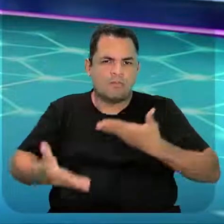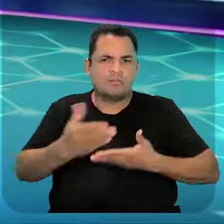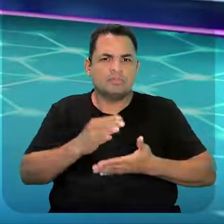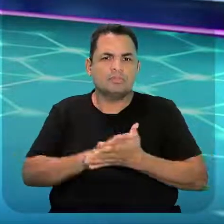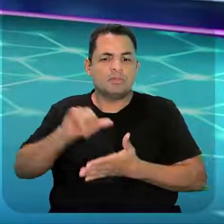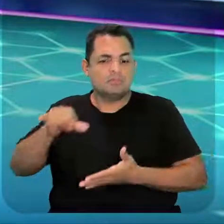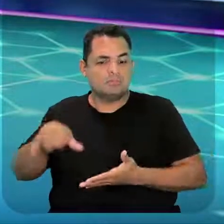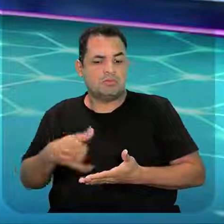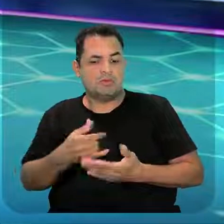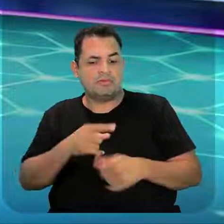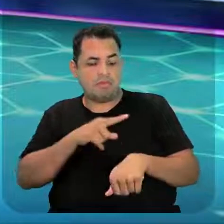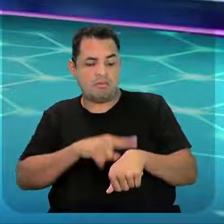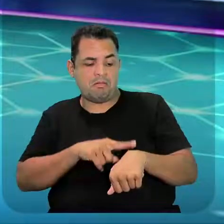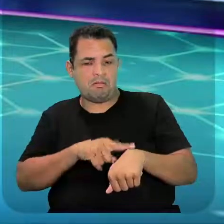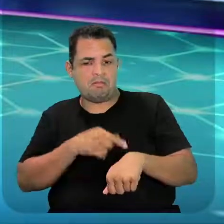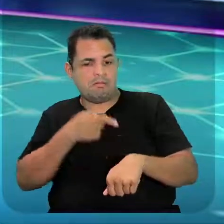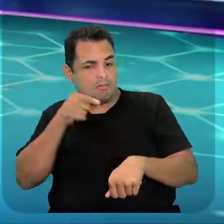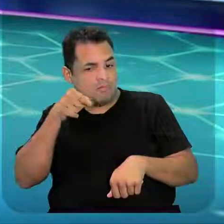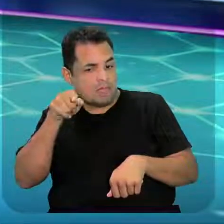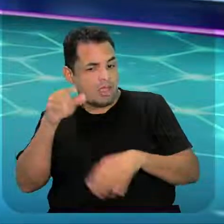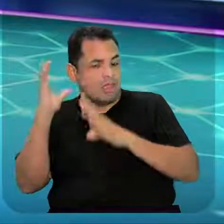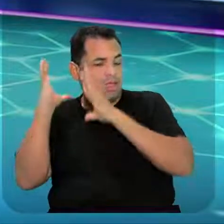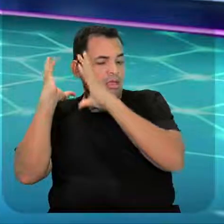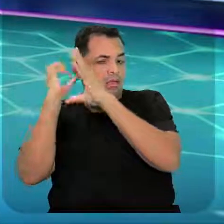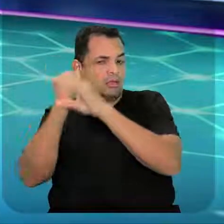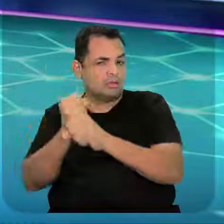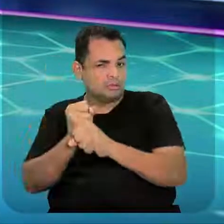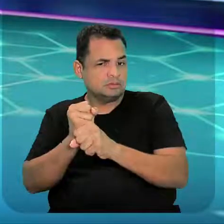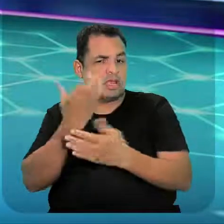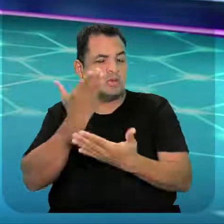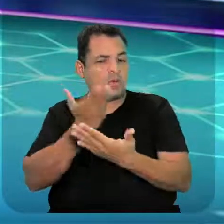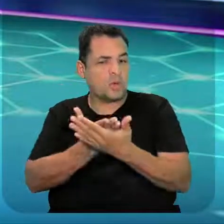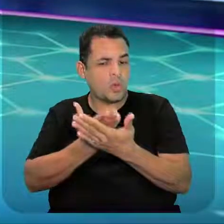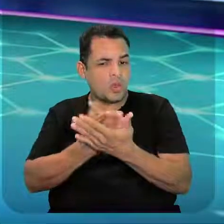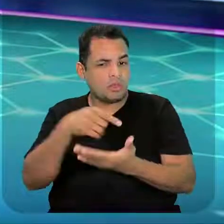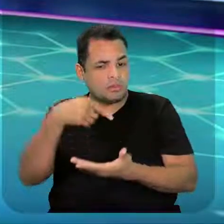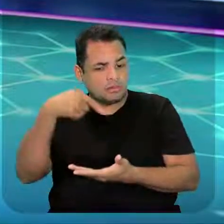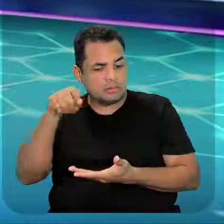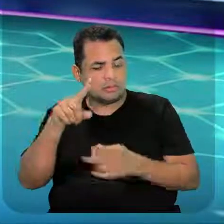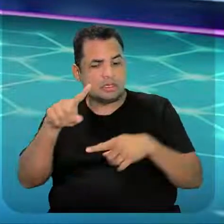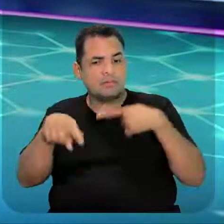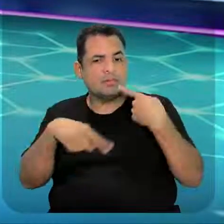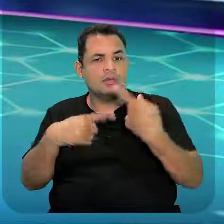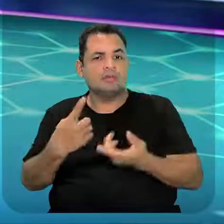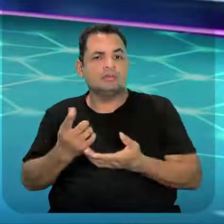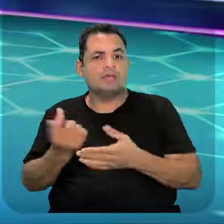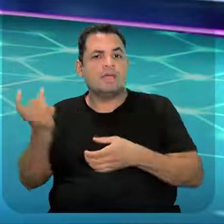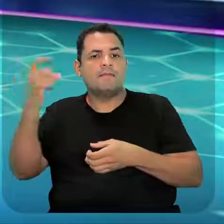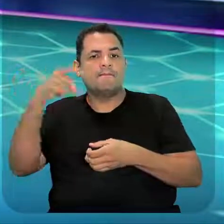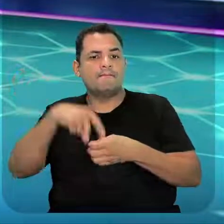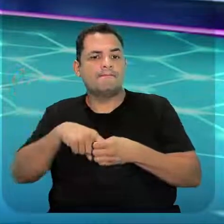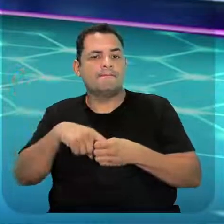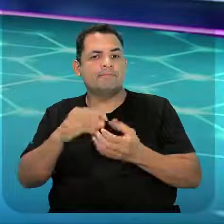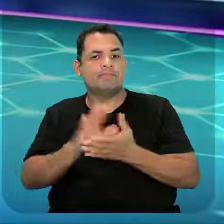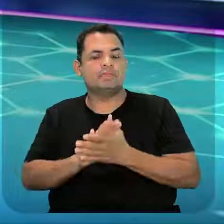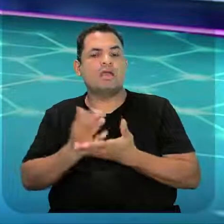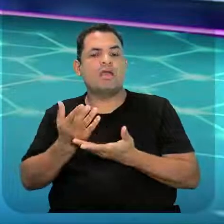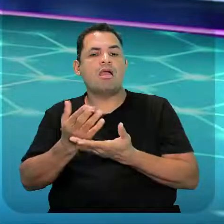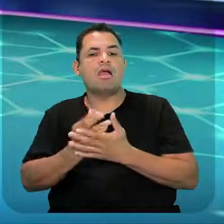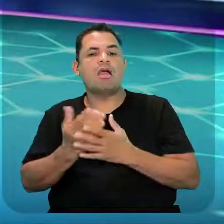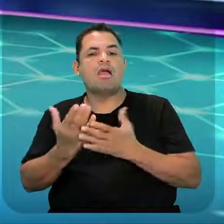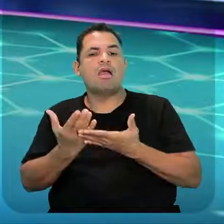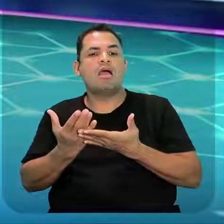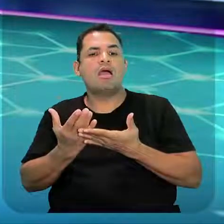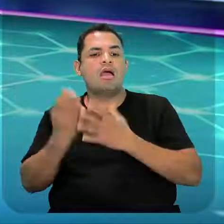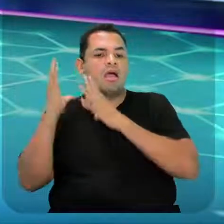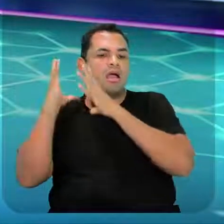aproveita o tempo, vai revisar, vai estudar, que já, já a gente vai voltar com a revisão para